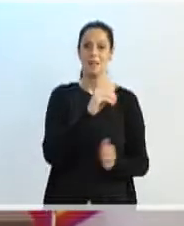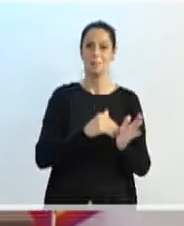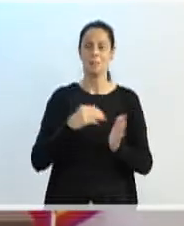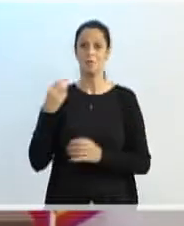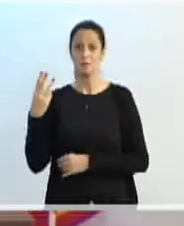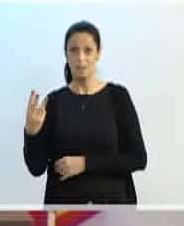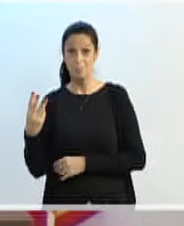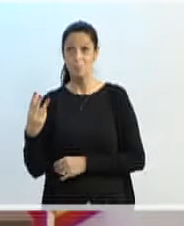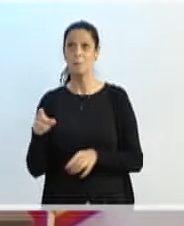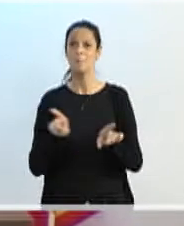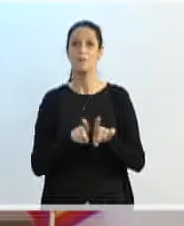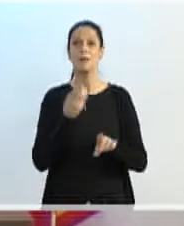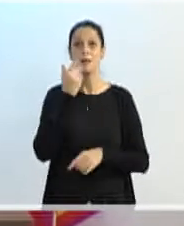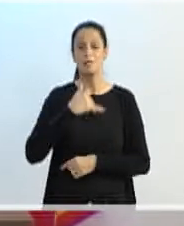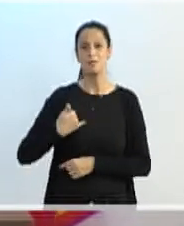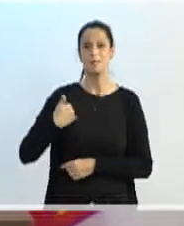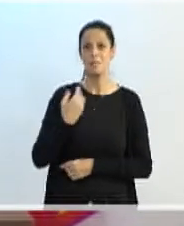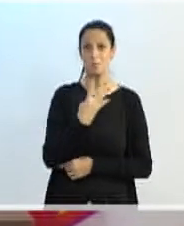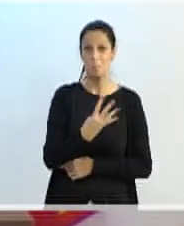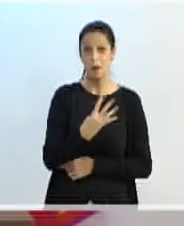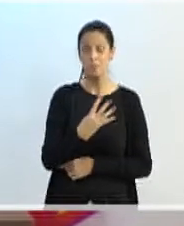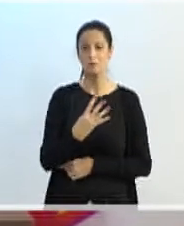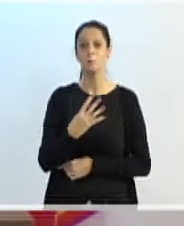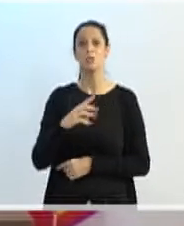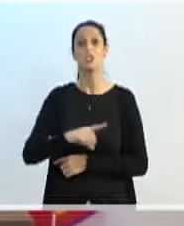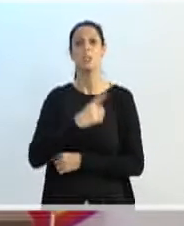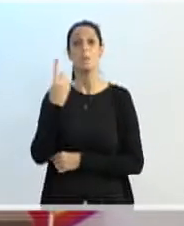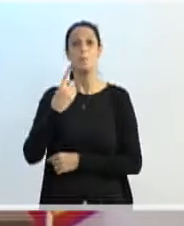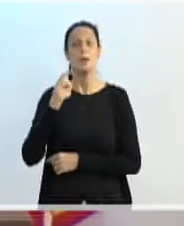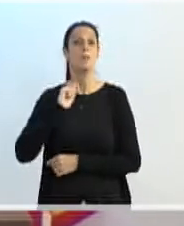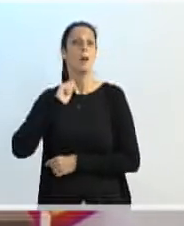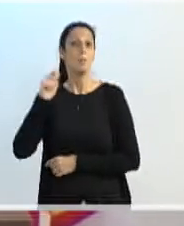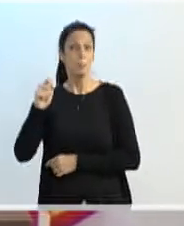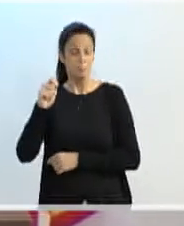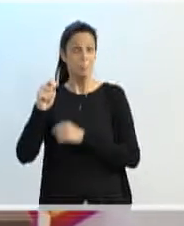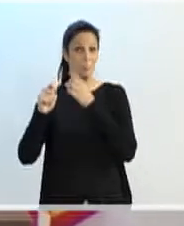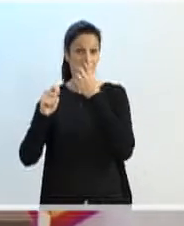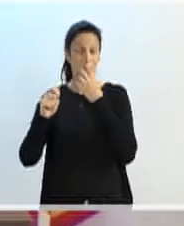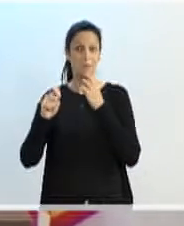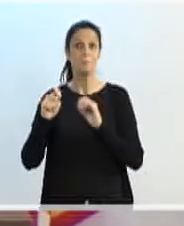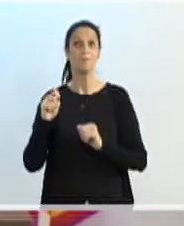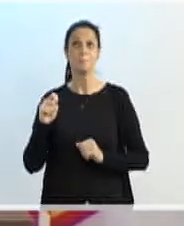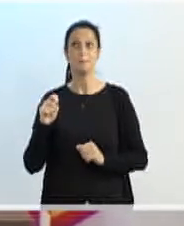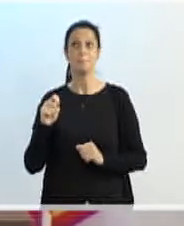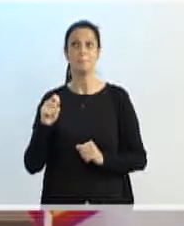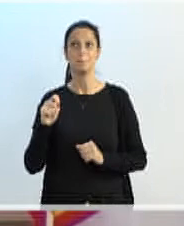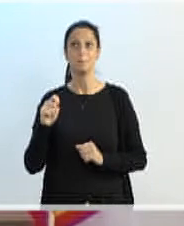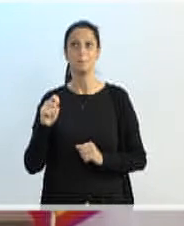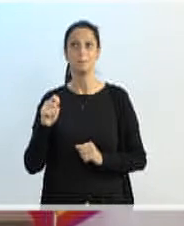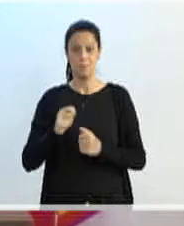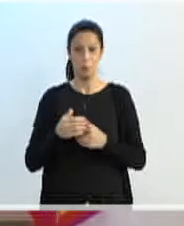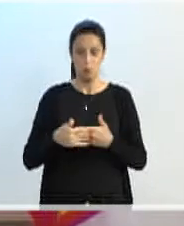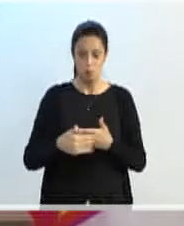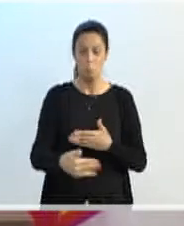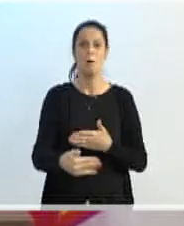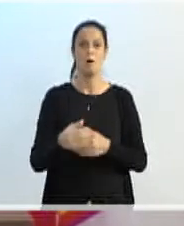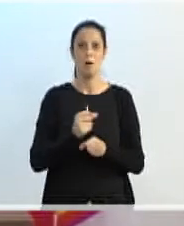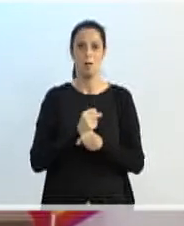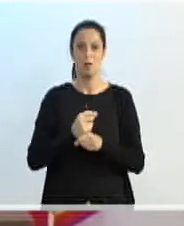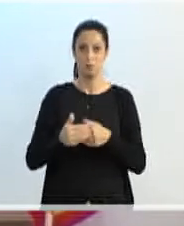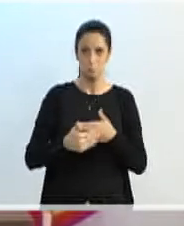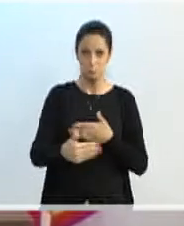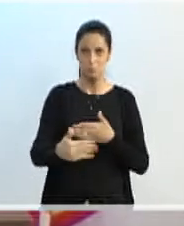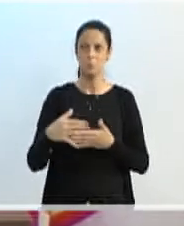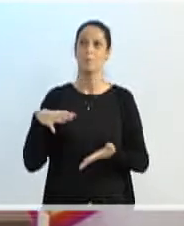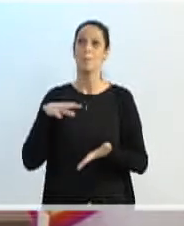que completam 4 anos a partir do dia 1º de abril, do ano em que ocorre a matrícula